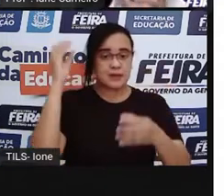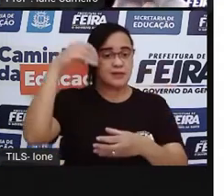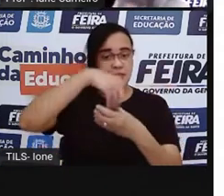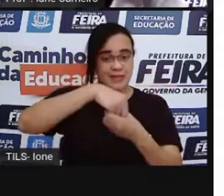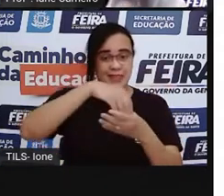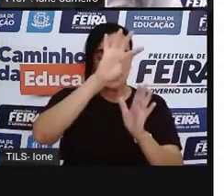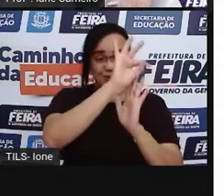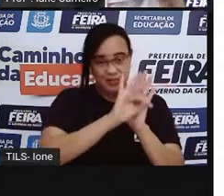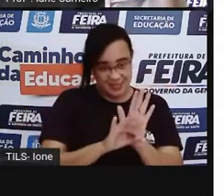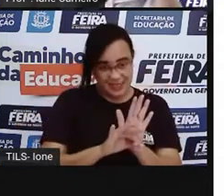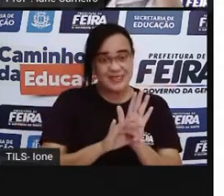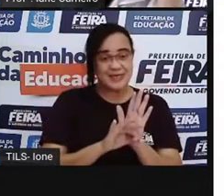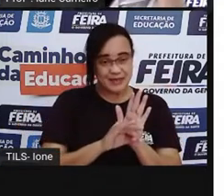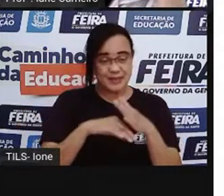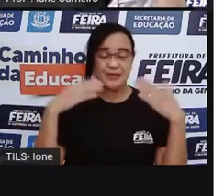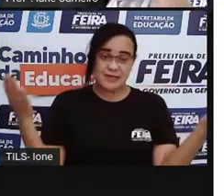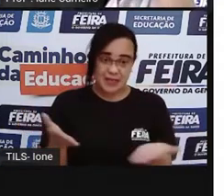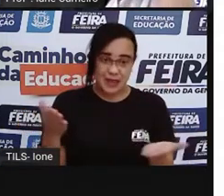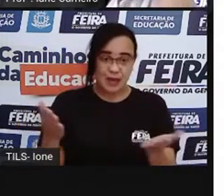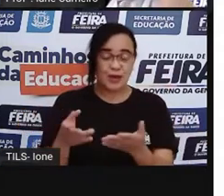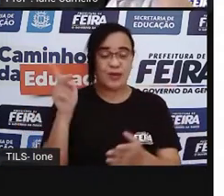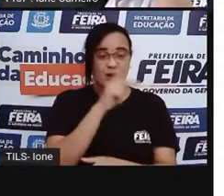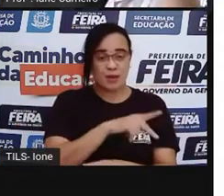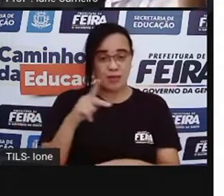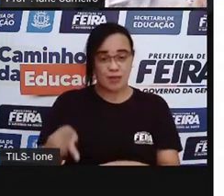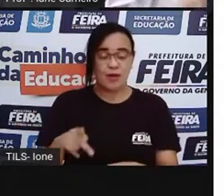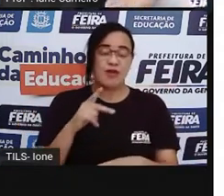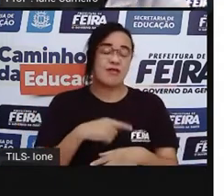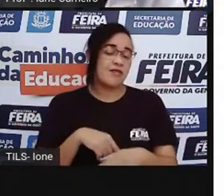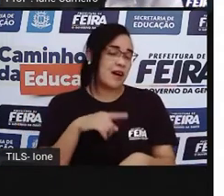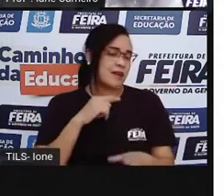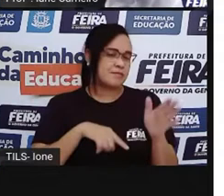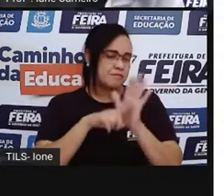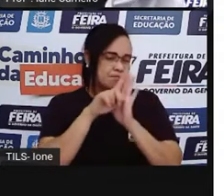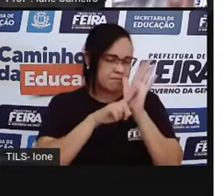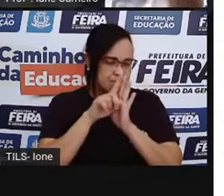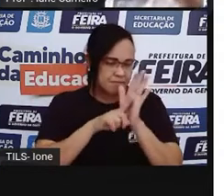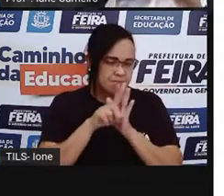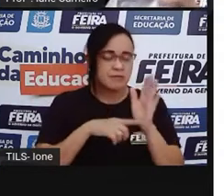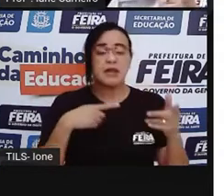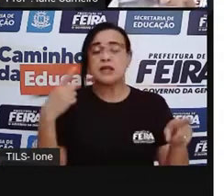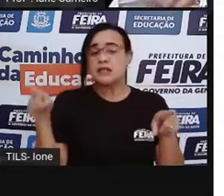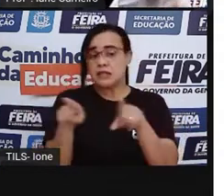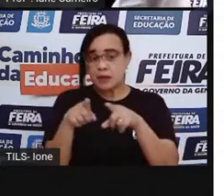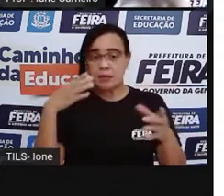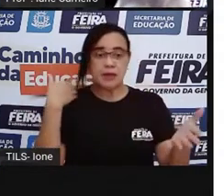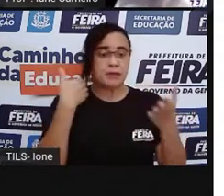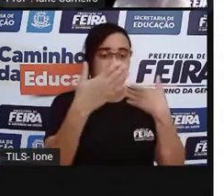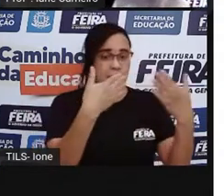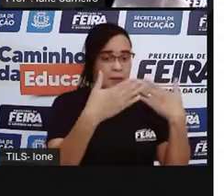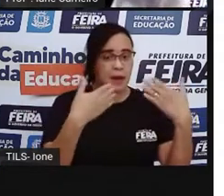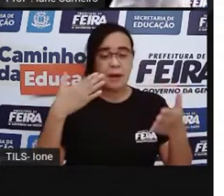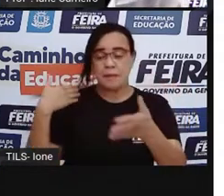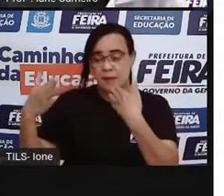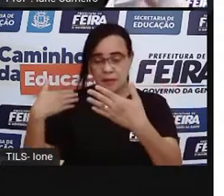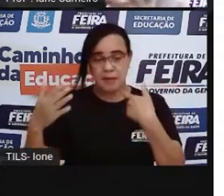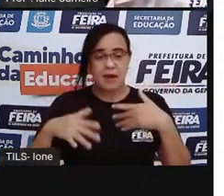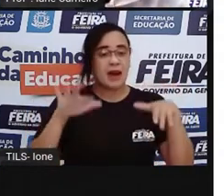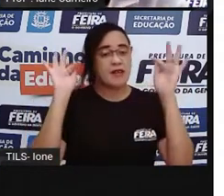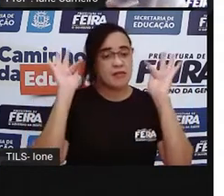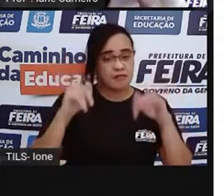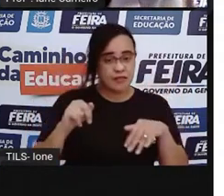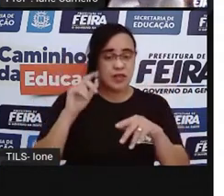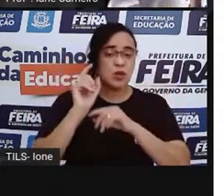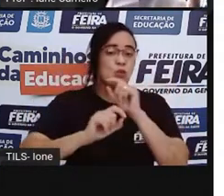vai analisar com vocês e a gente vai conversar um pouco sobre o que o texto traz. E lá no finalzinho, a PRO já vai adiantar para vocês